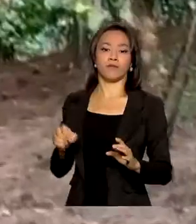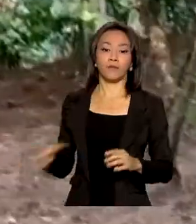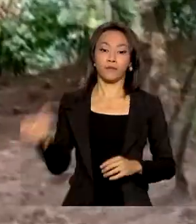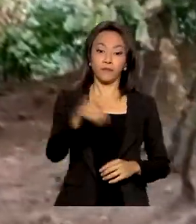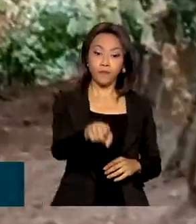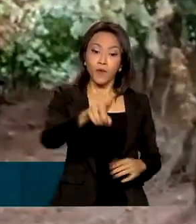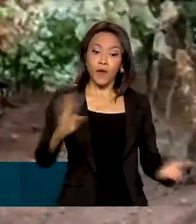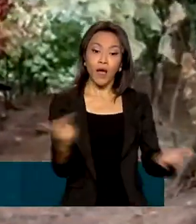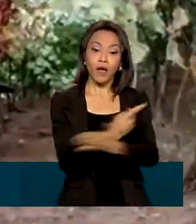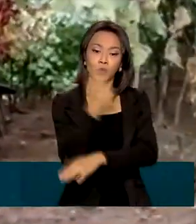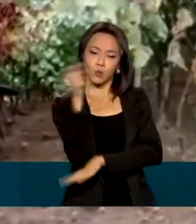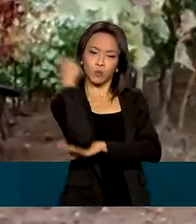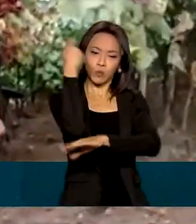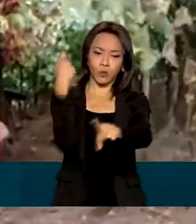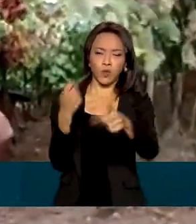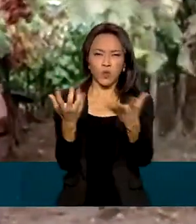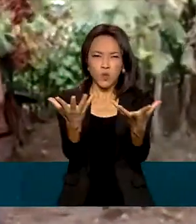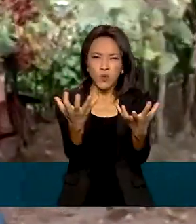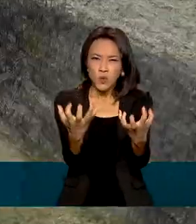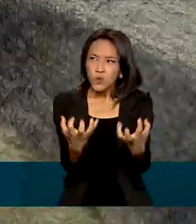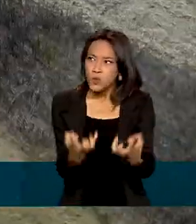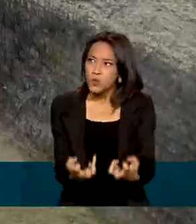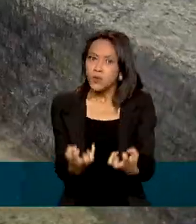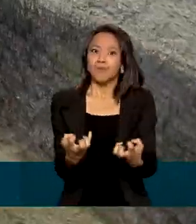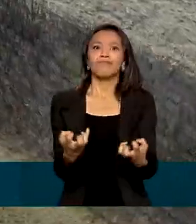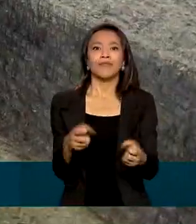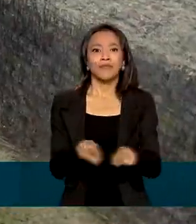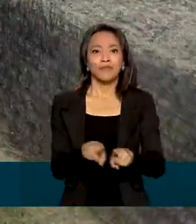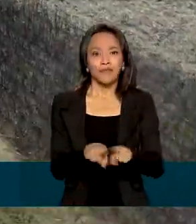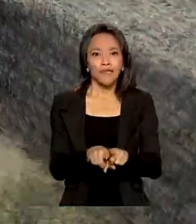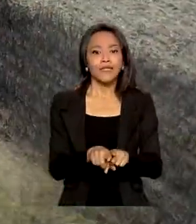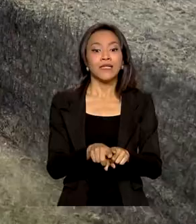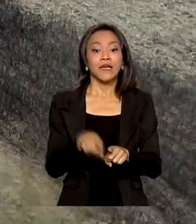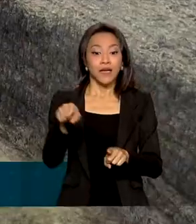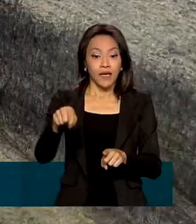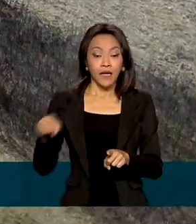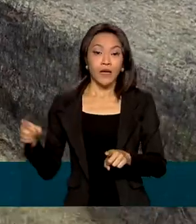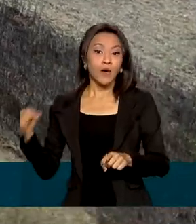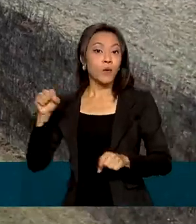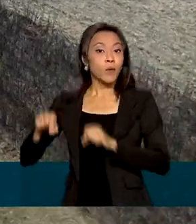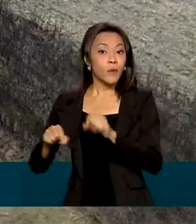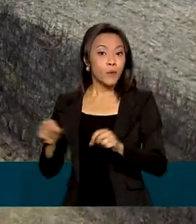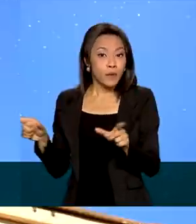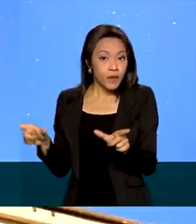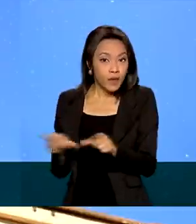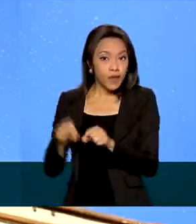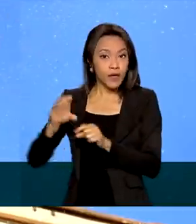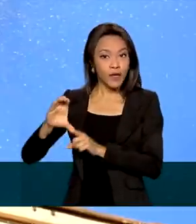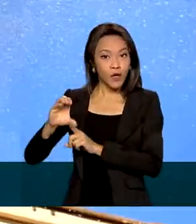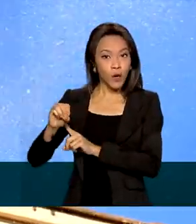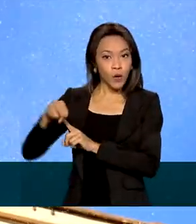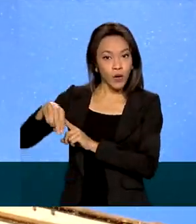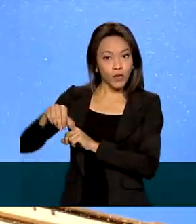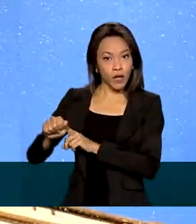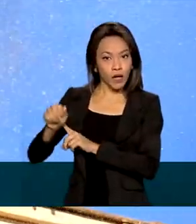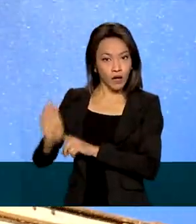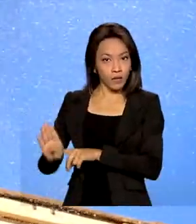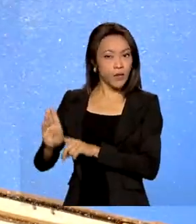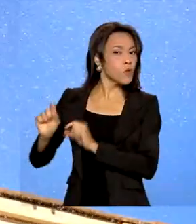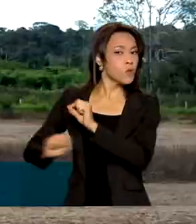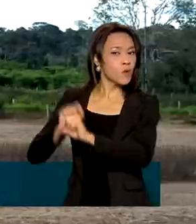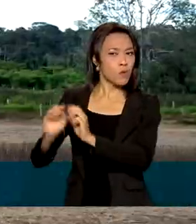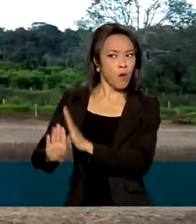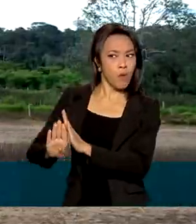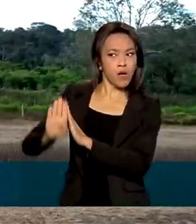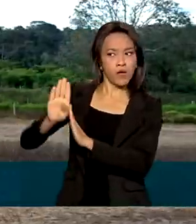na região sul do país e no Mato Grosso do Sul, a Companhia Nacional de Abastecimento, Conab, prevê um crescimento de